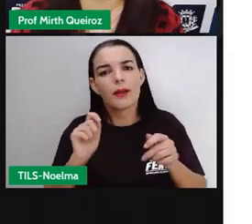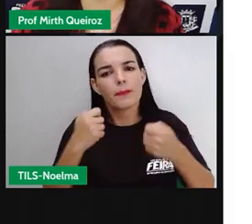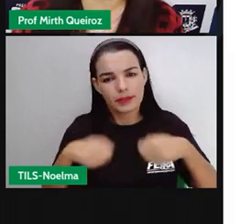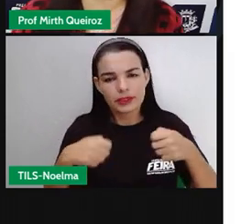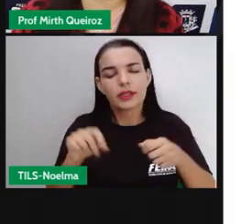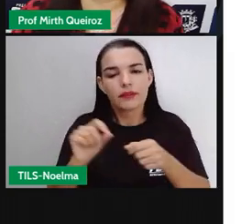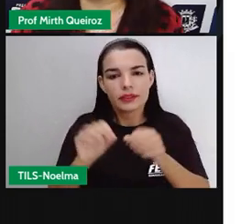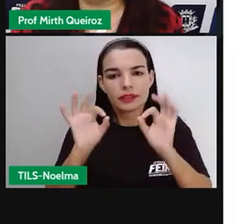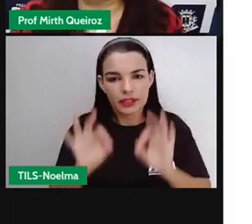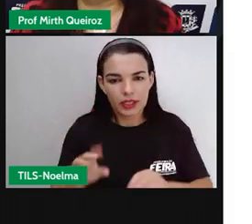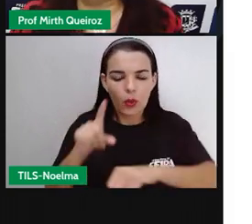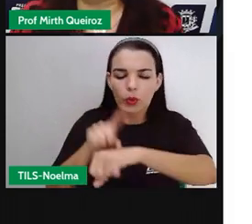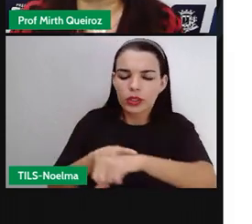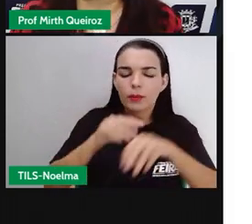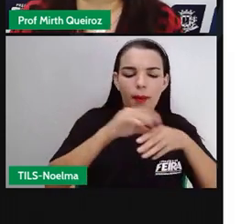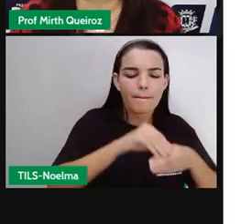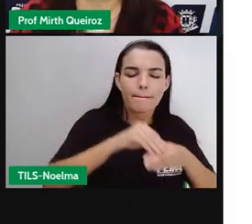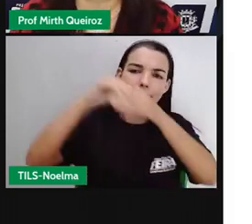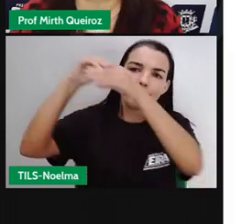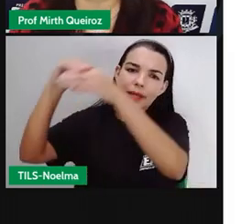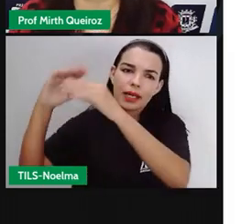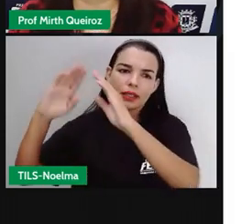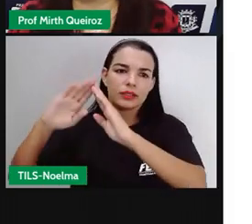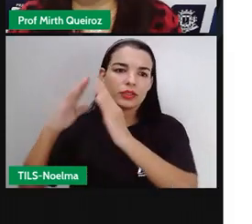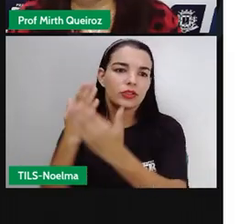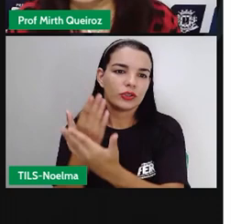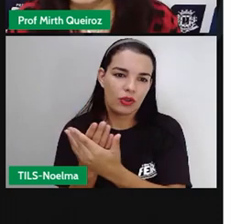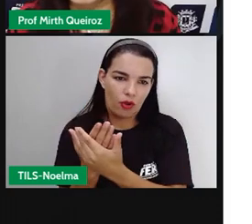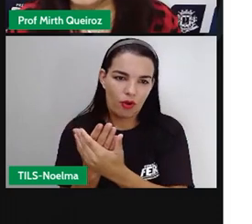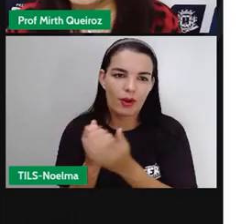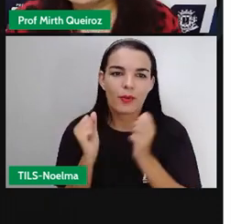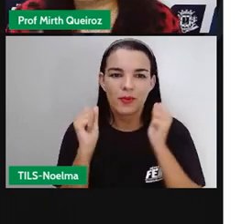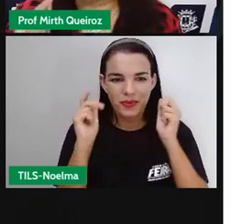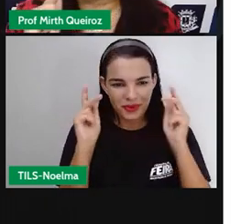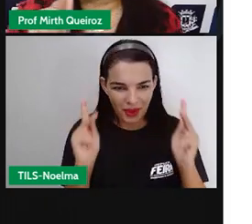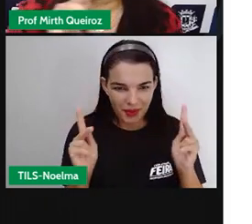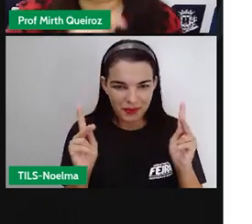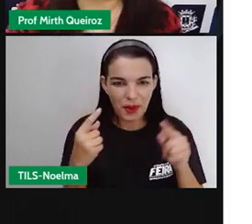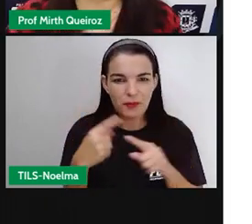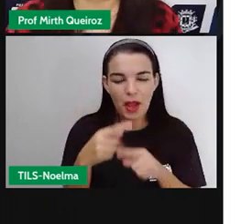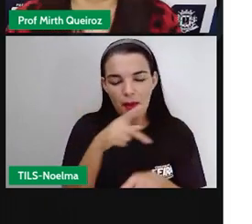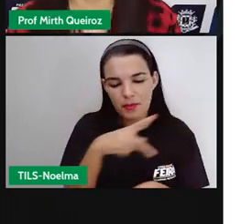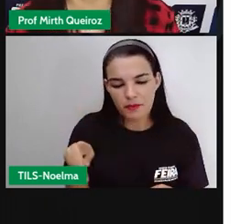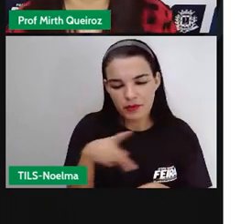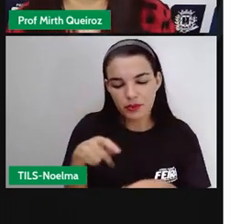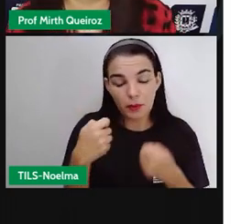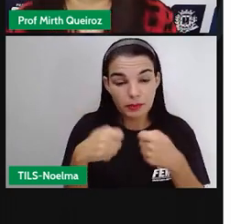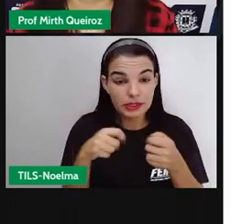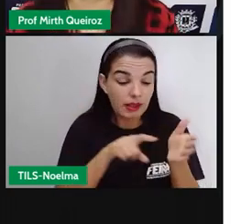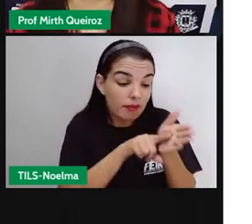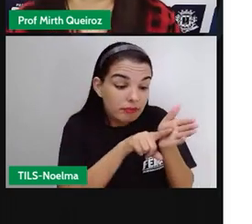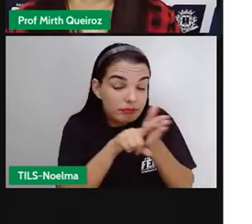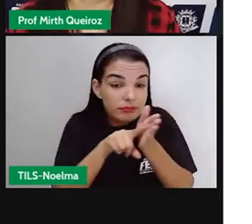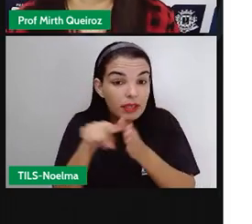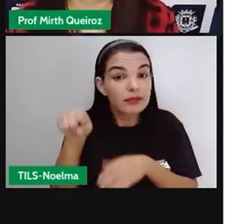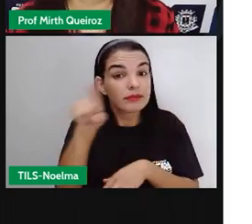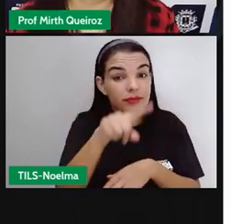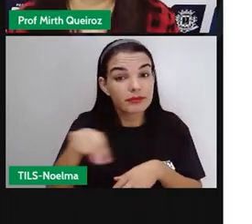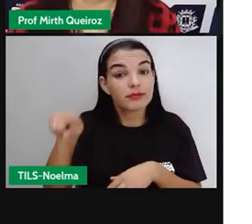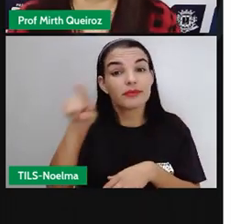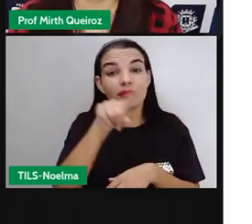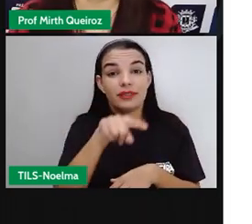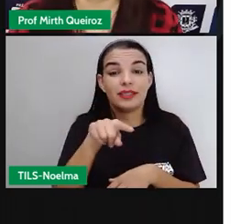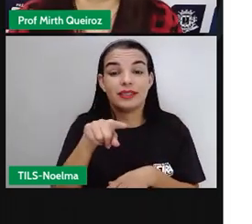Entregue no tempo correto, que as professoras irão precisar deste material para fazer a sua avaliação, que está sendo